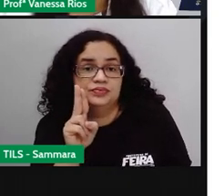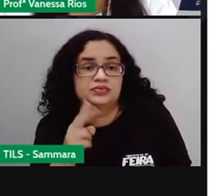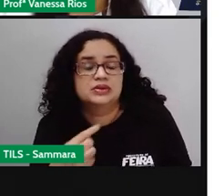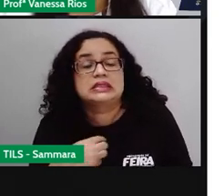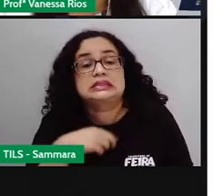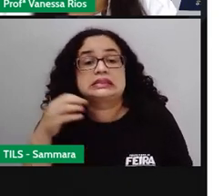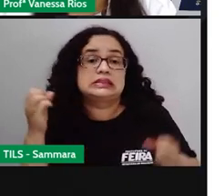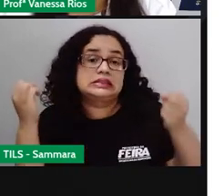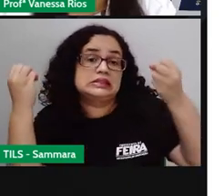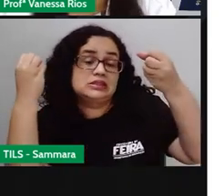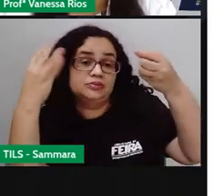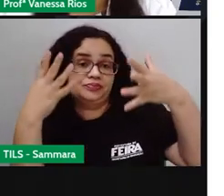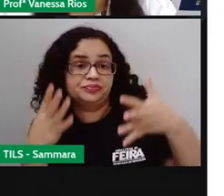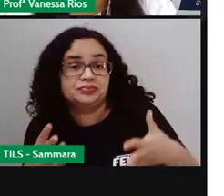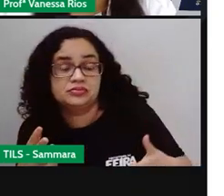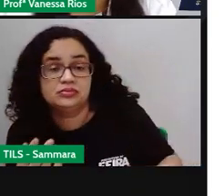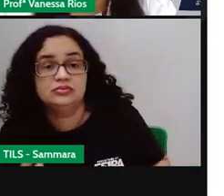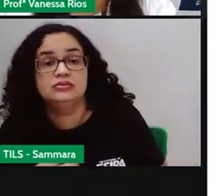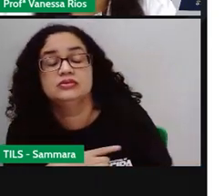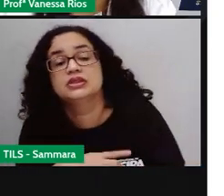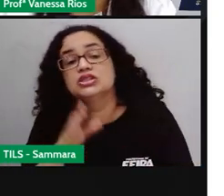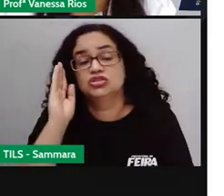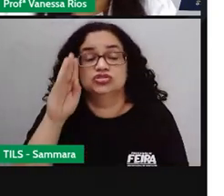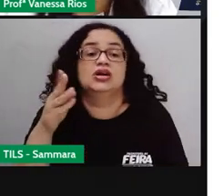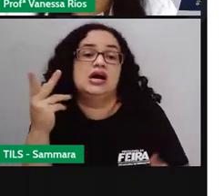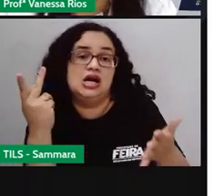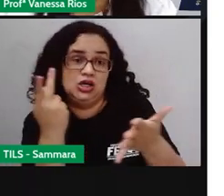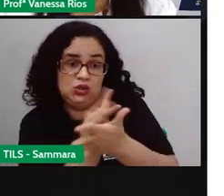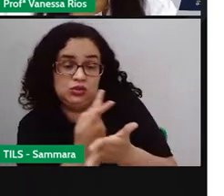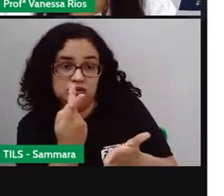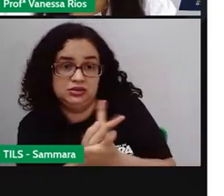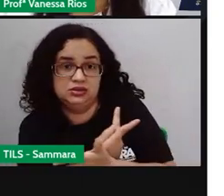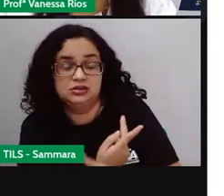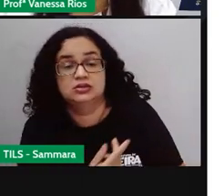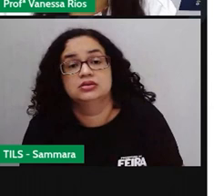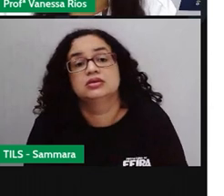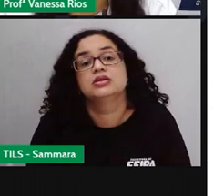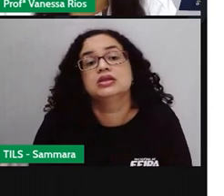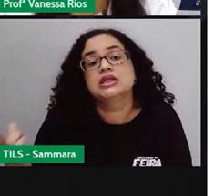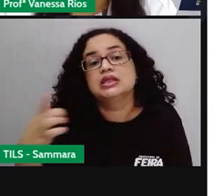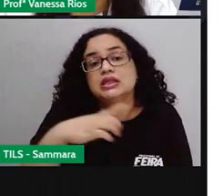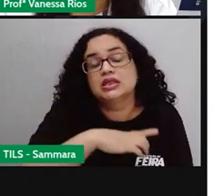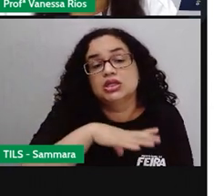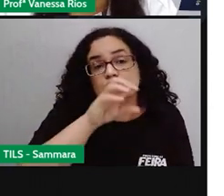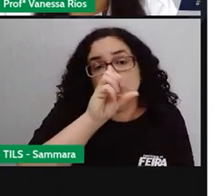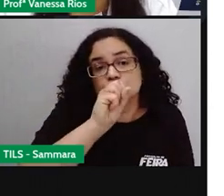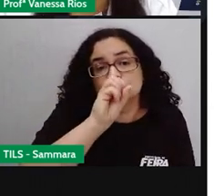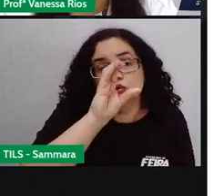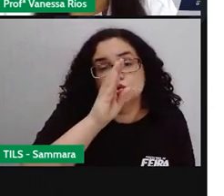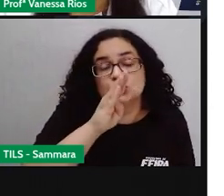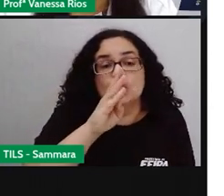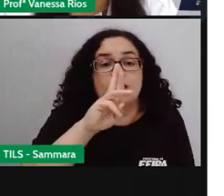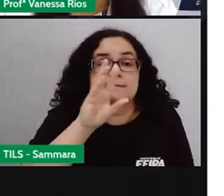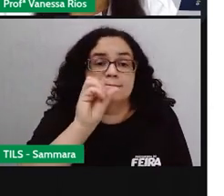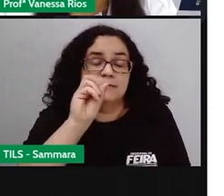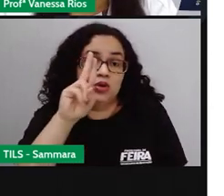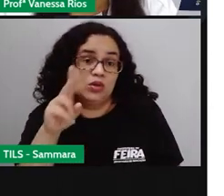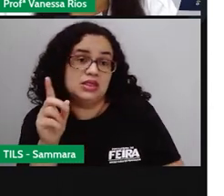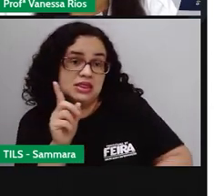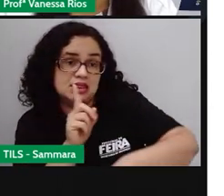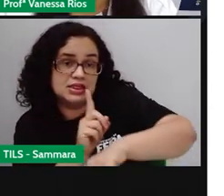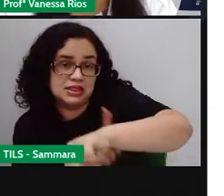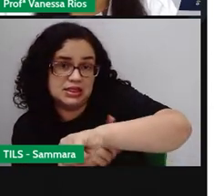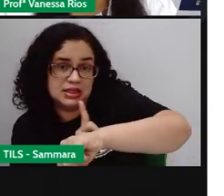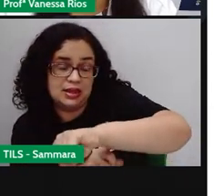a gente se refere a uma ação que já aconteceu. Nesse caso aí, Sobrou, ele está no tempo